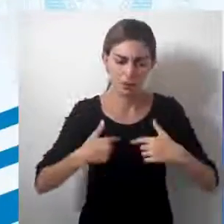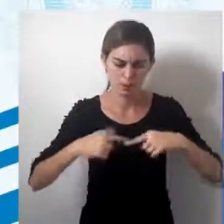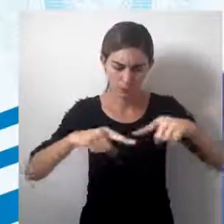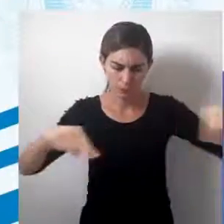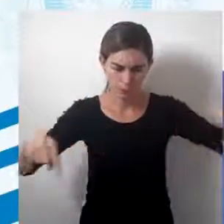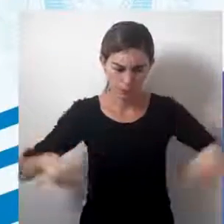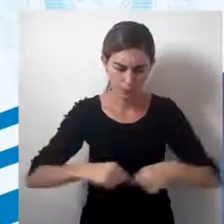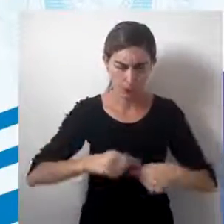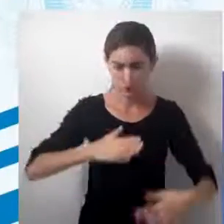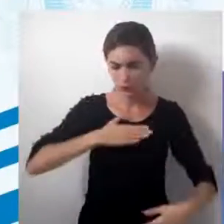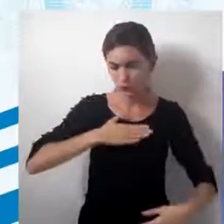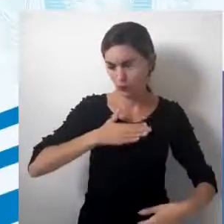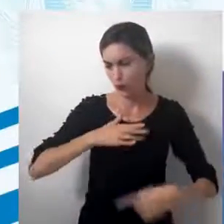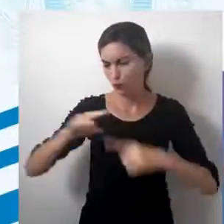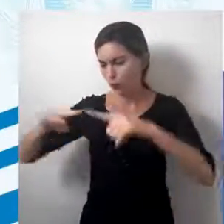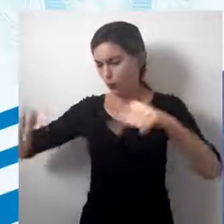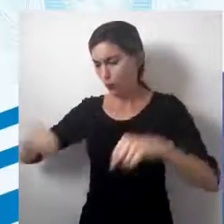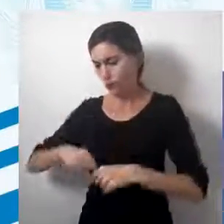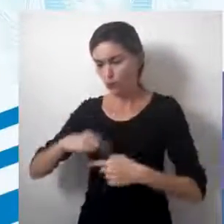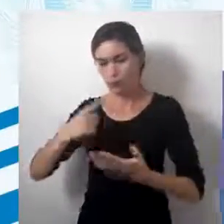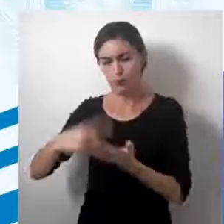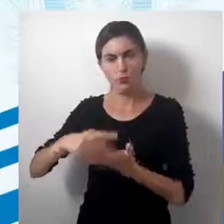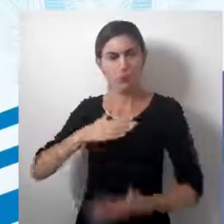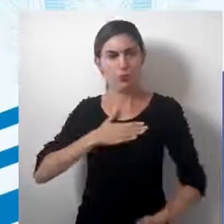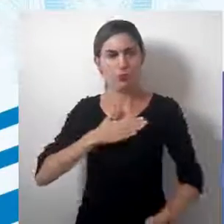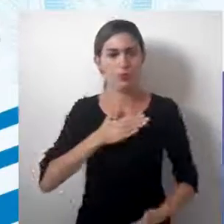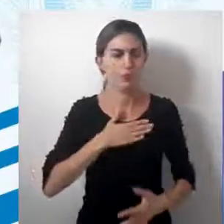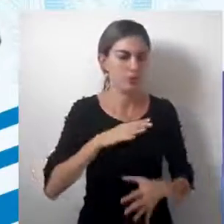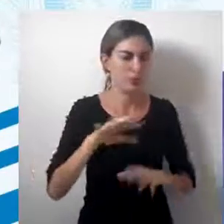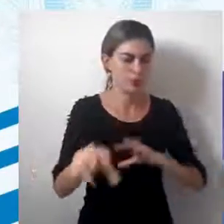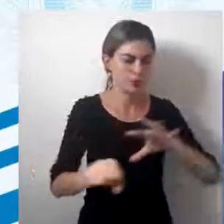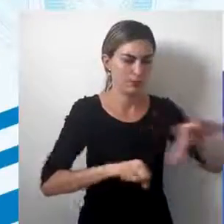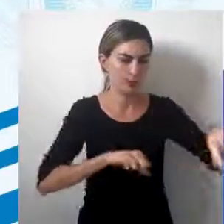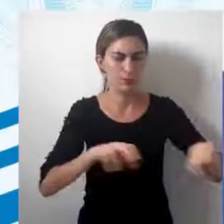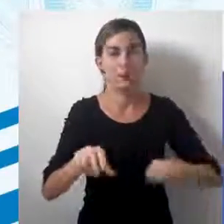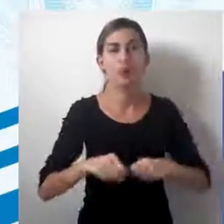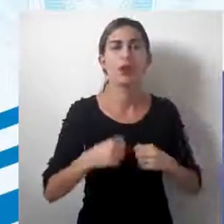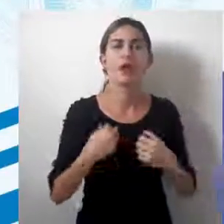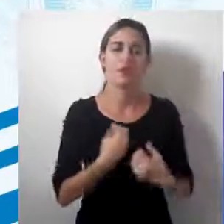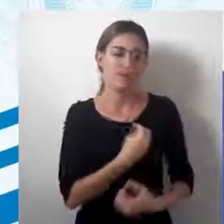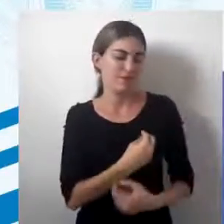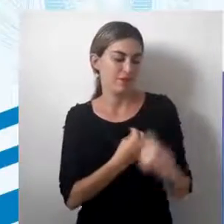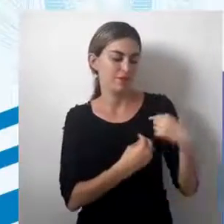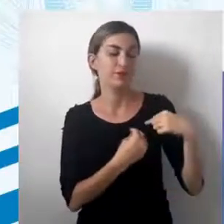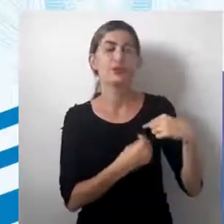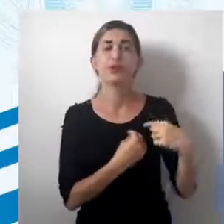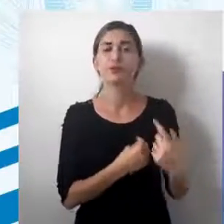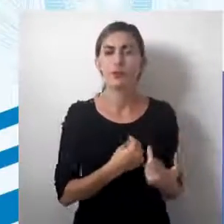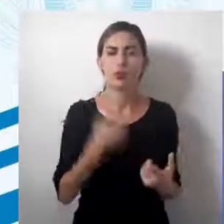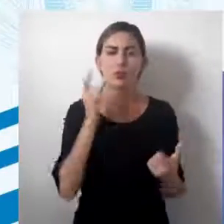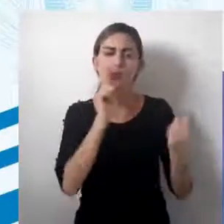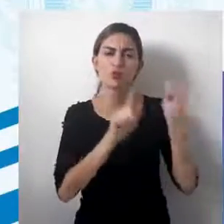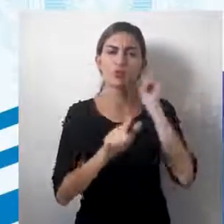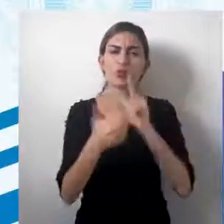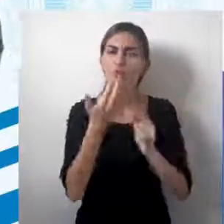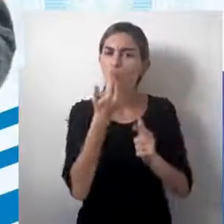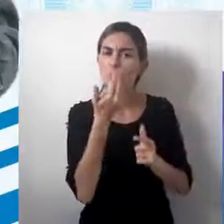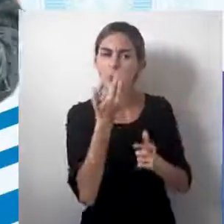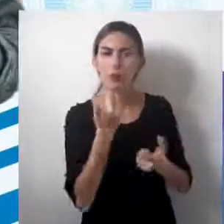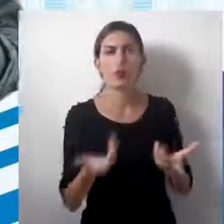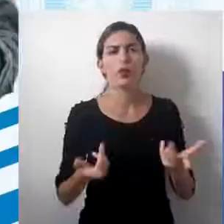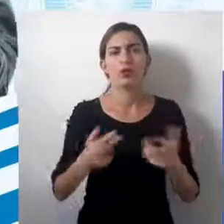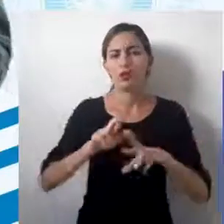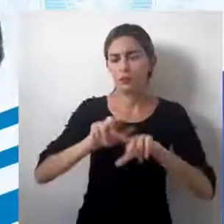demarcar espaços para que ele possa, então, sobreviver, conseguir alimentos,